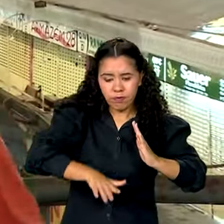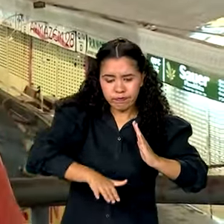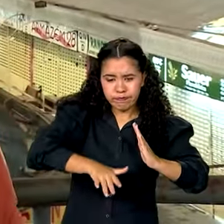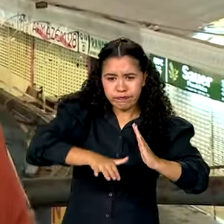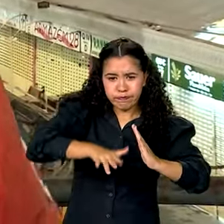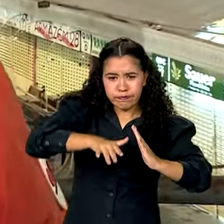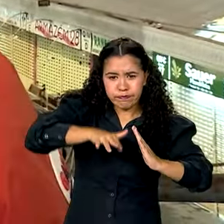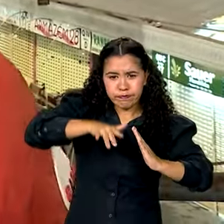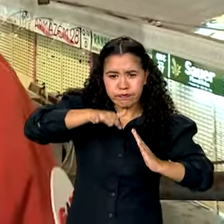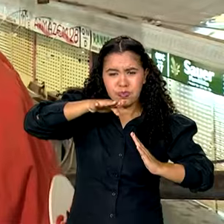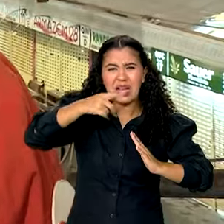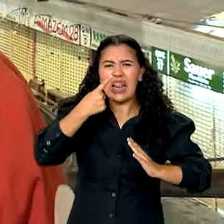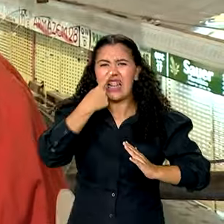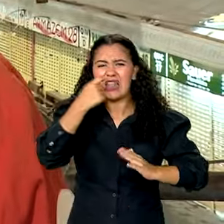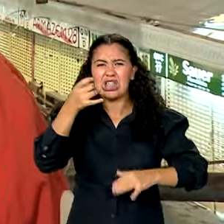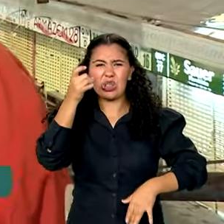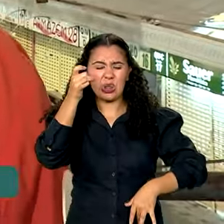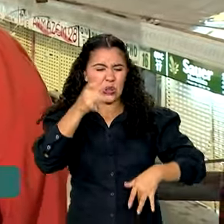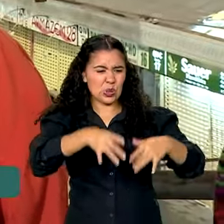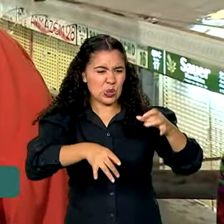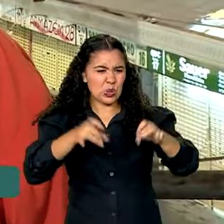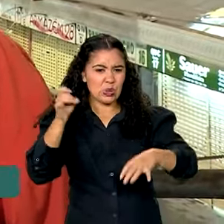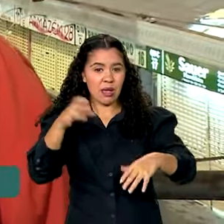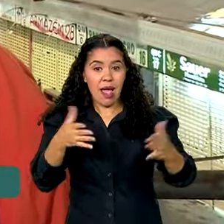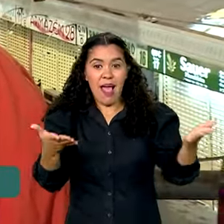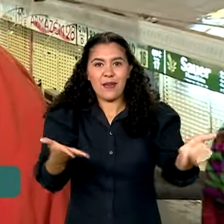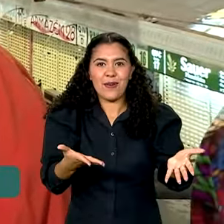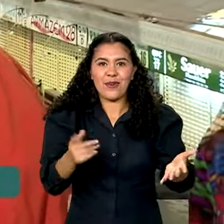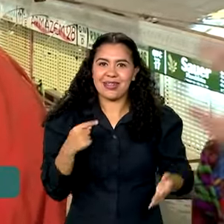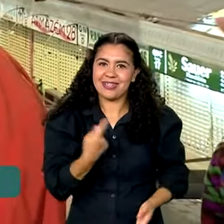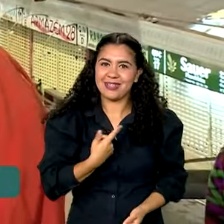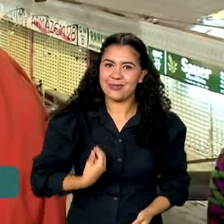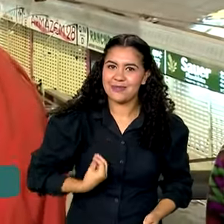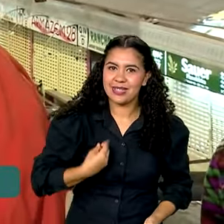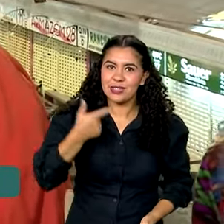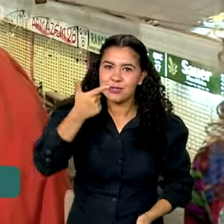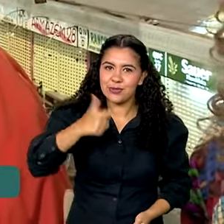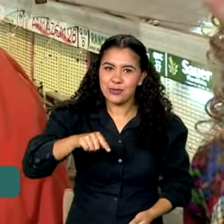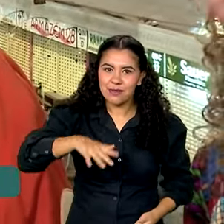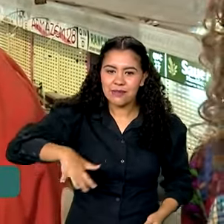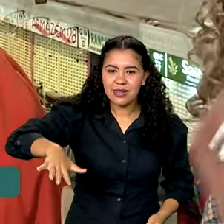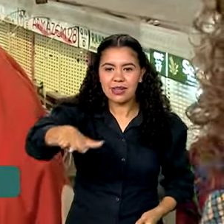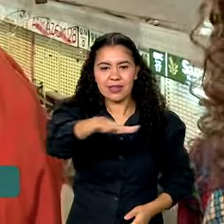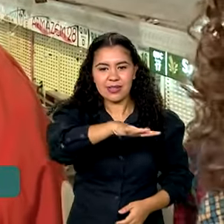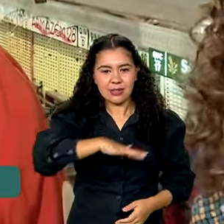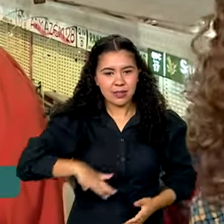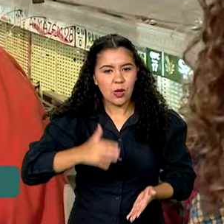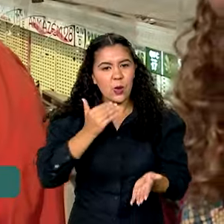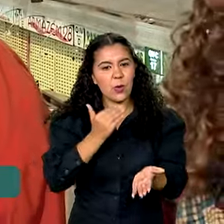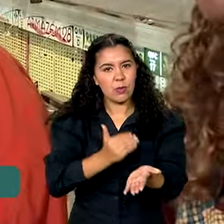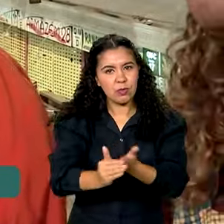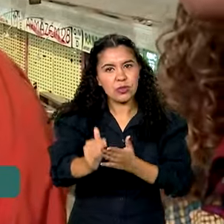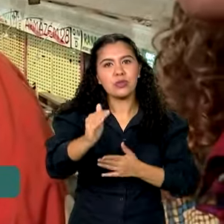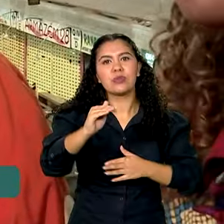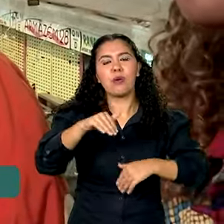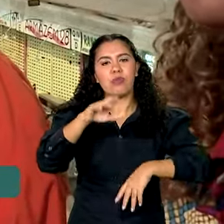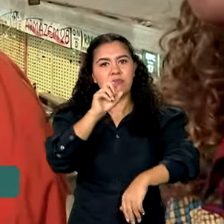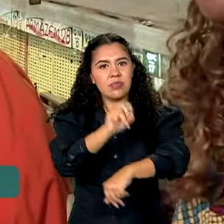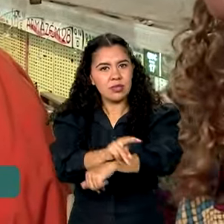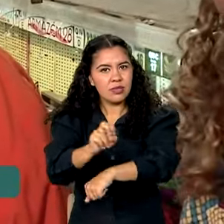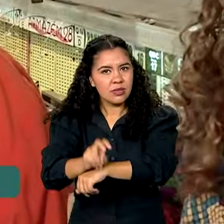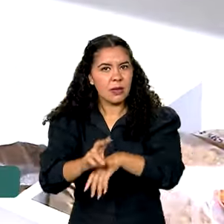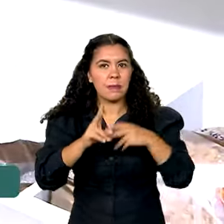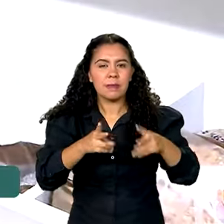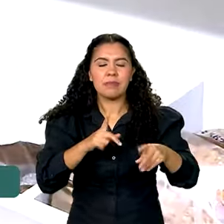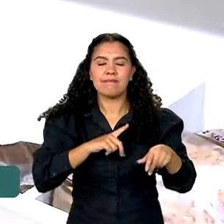uma quantidade de lixo, né? E agora nós estamos aqui, gente, recomeçando, mantendo os empregos, todo mundo com